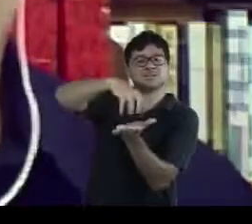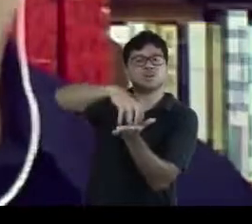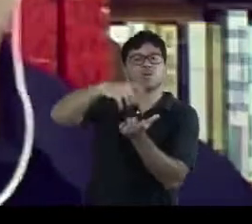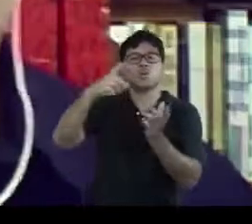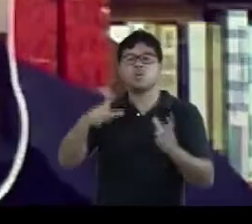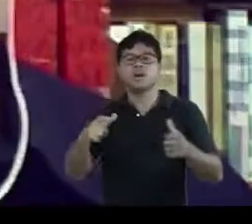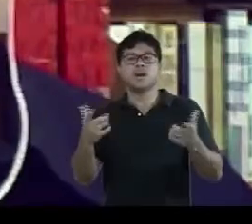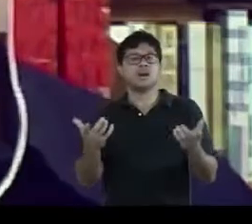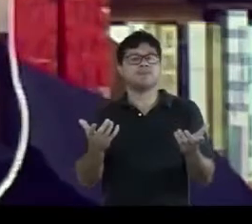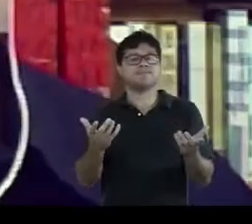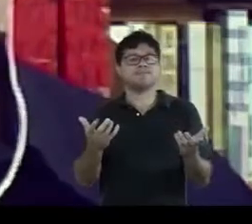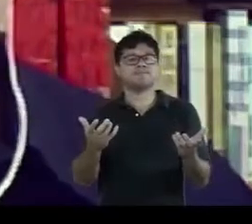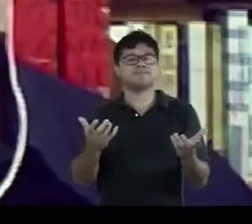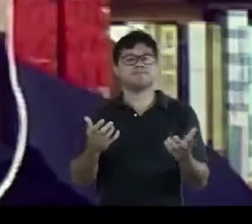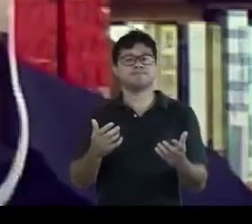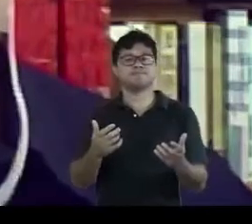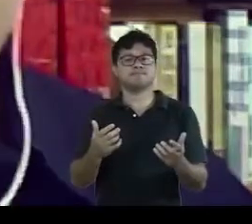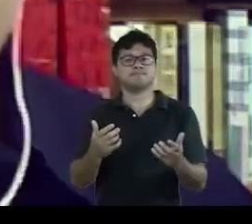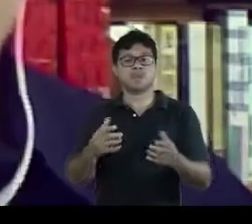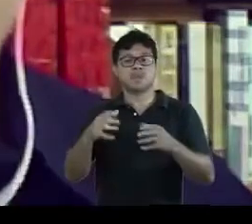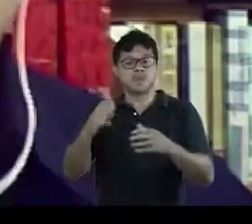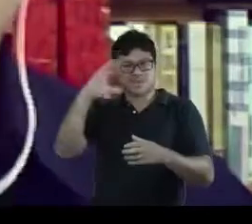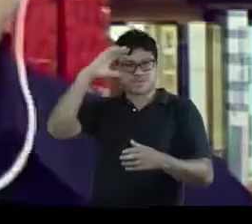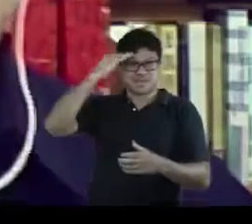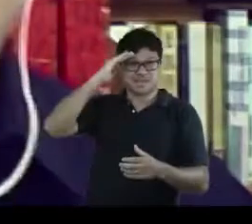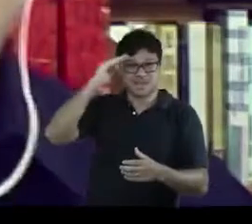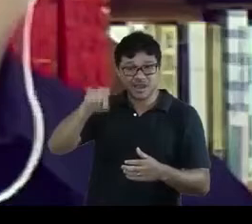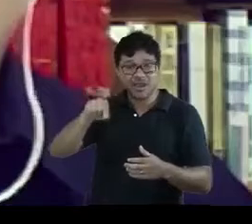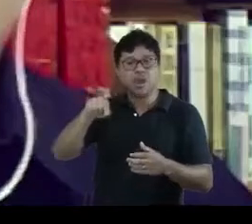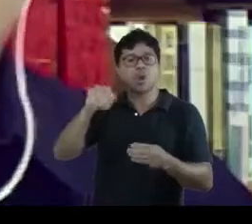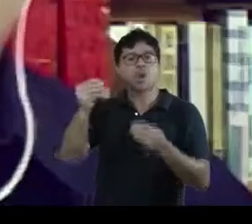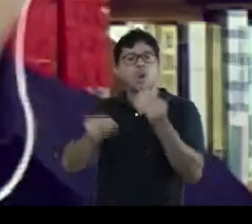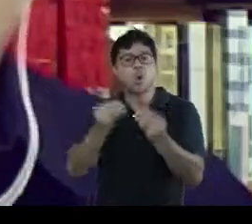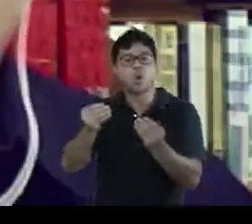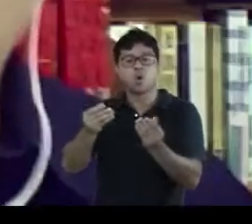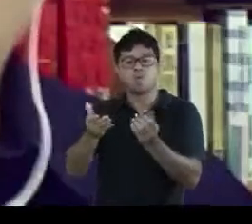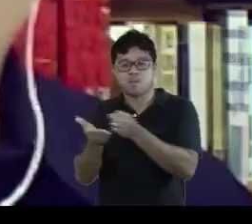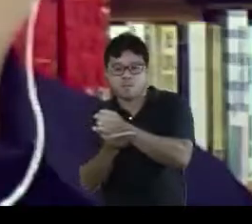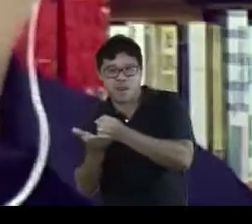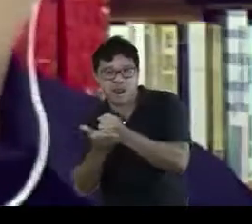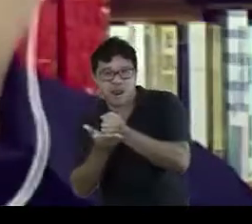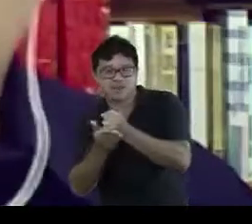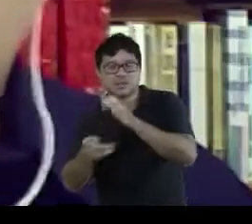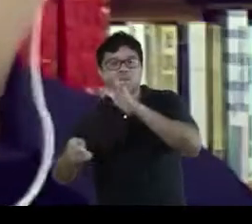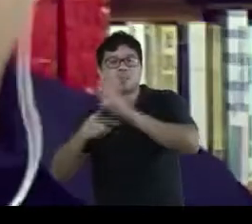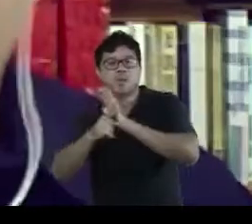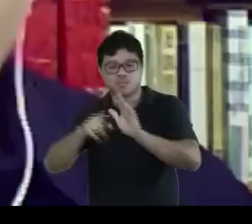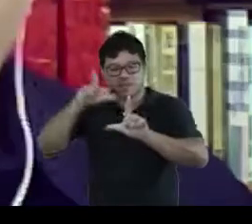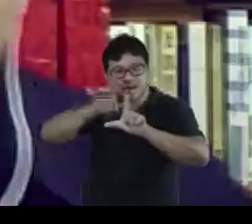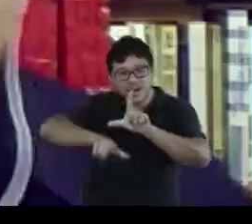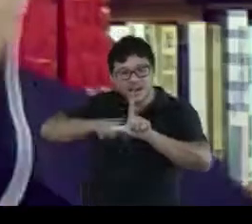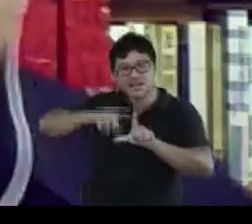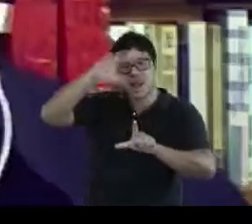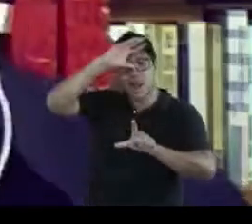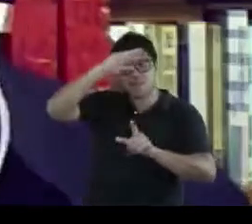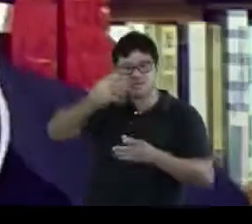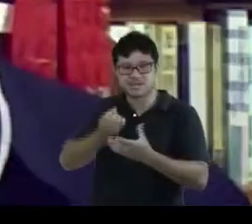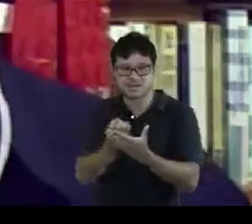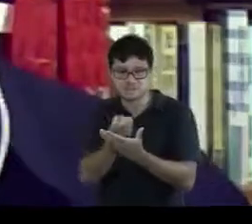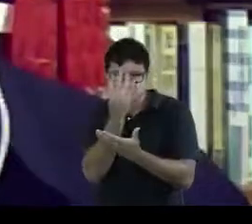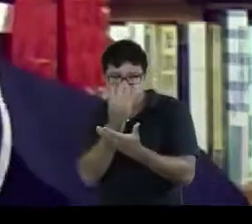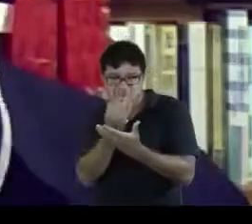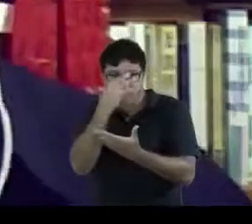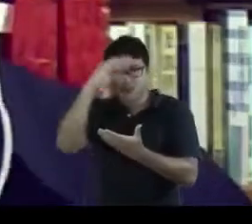de formação, às bases institucionais de letramento, eram